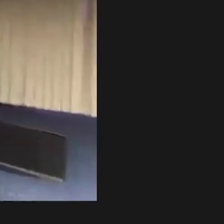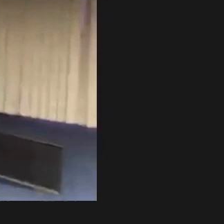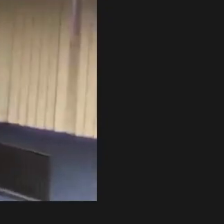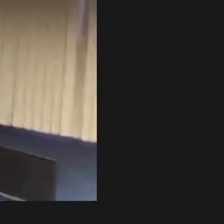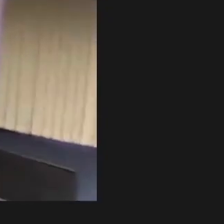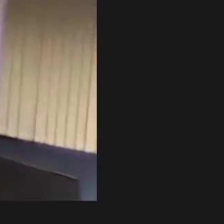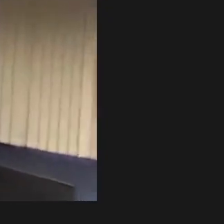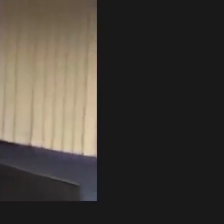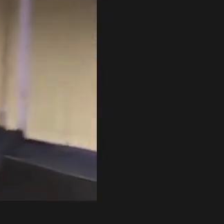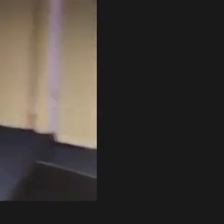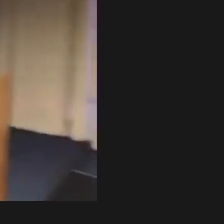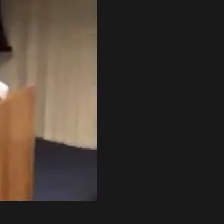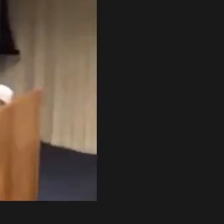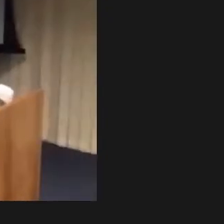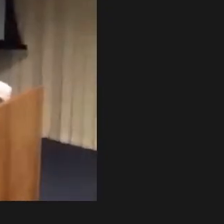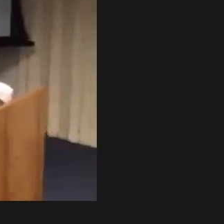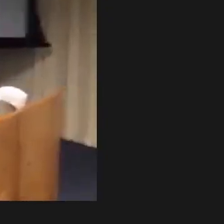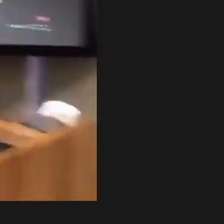Obrigada.